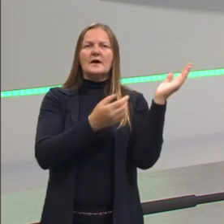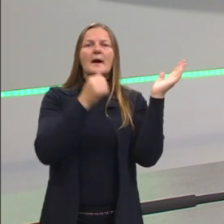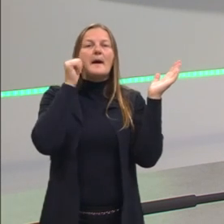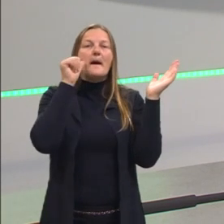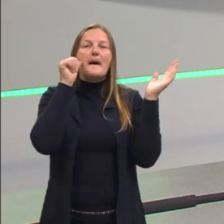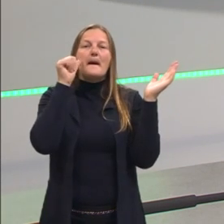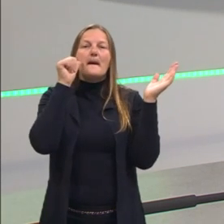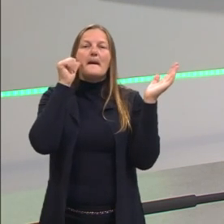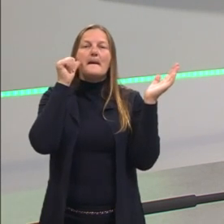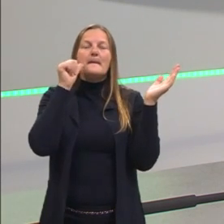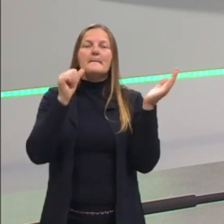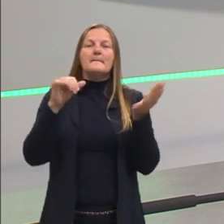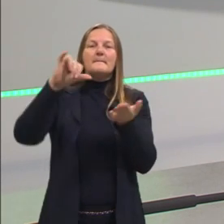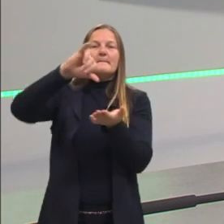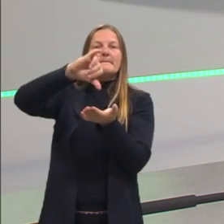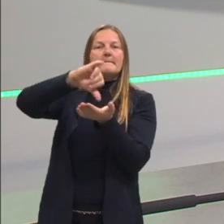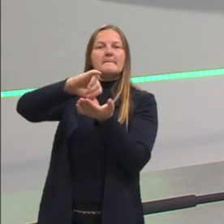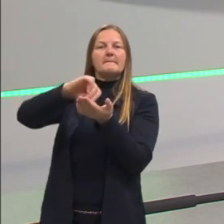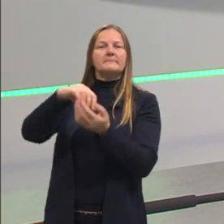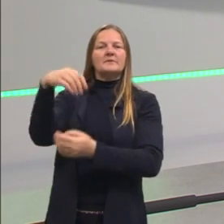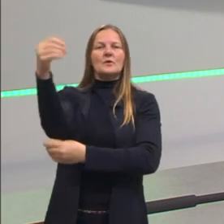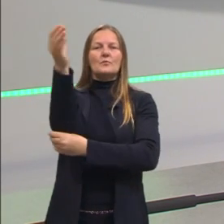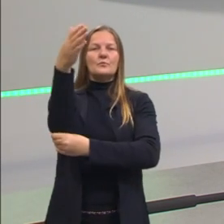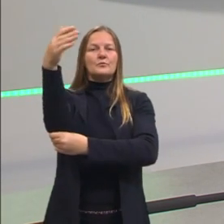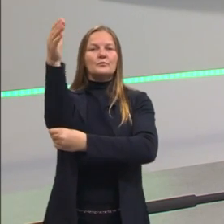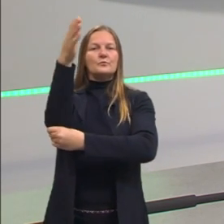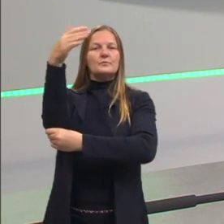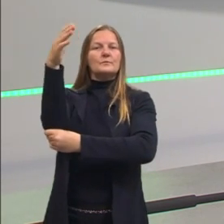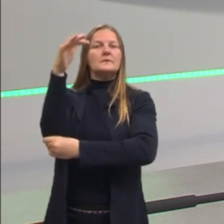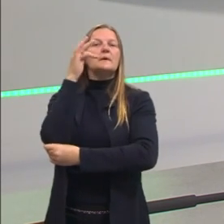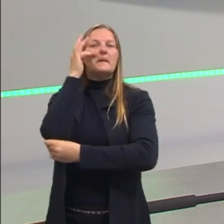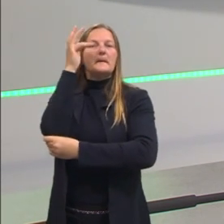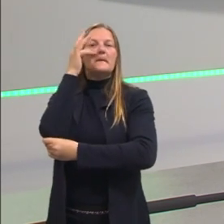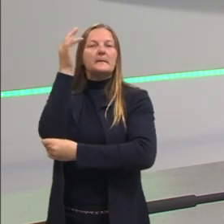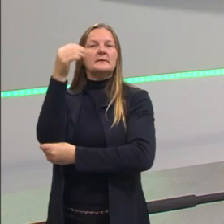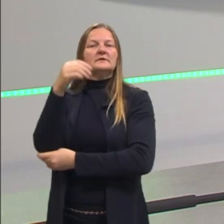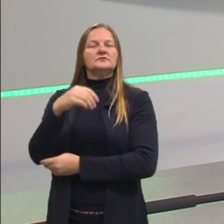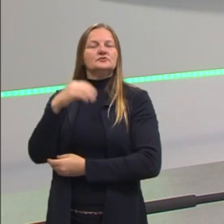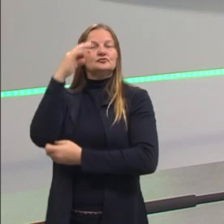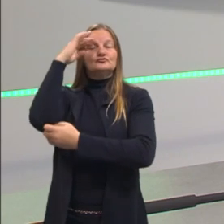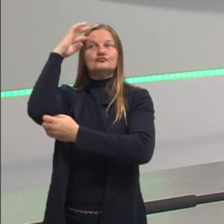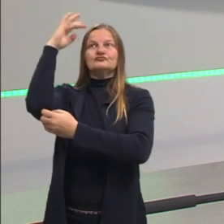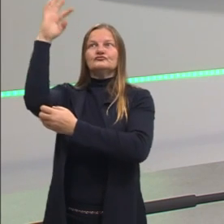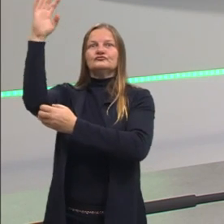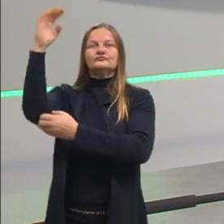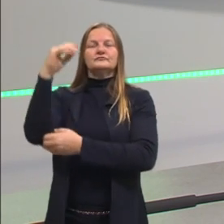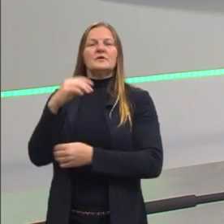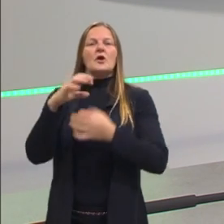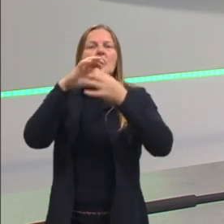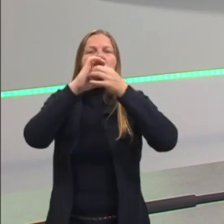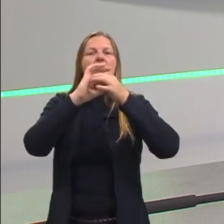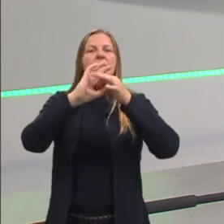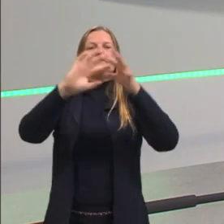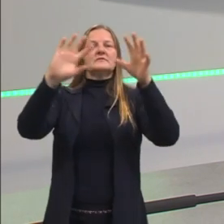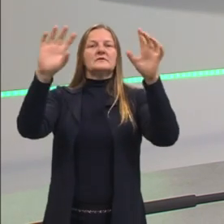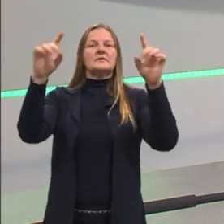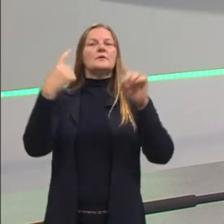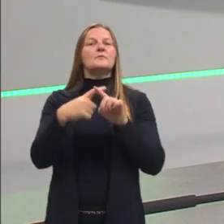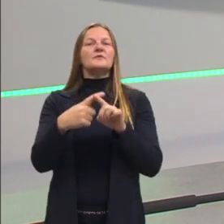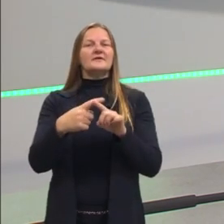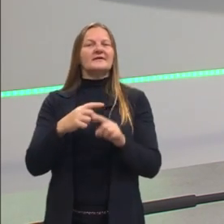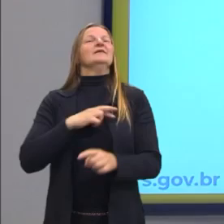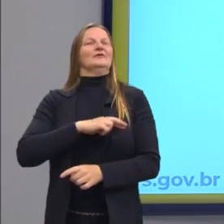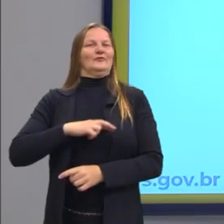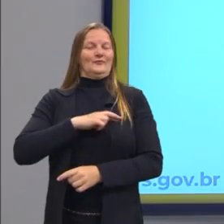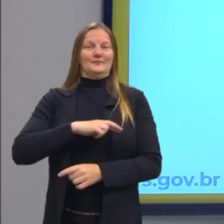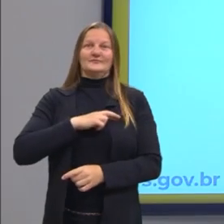mostrando a bandeira da França e trazendo consigo esse ideário de liberdade. Por quê? Porque o romantismo está